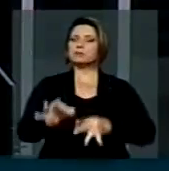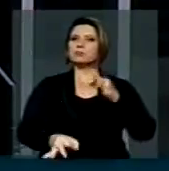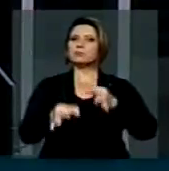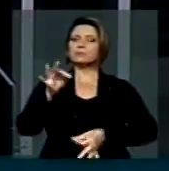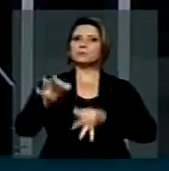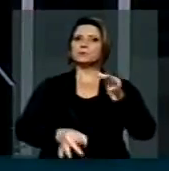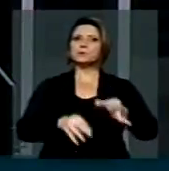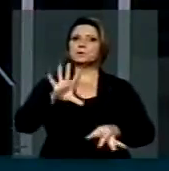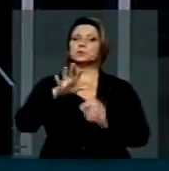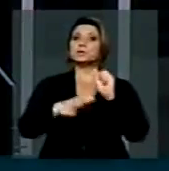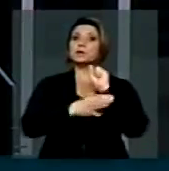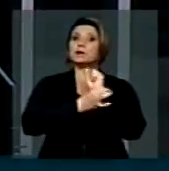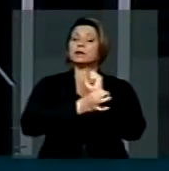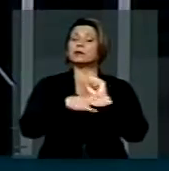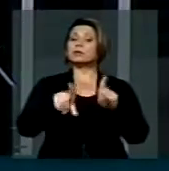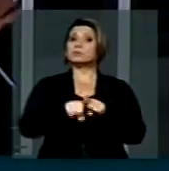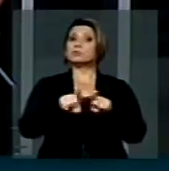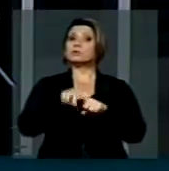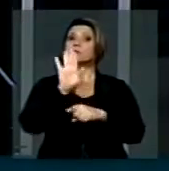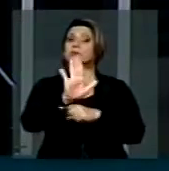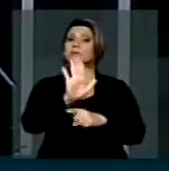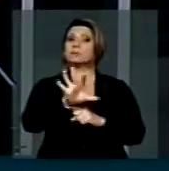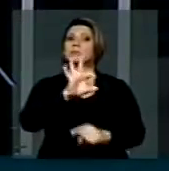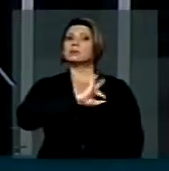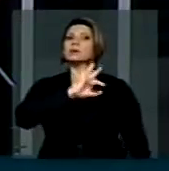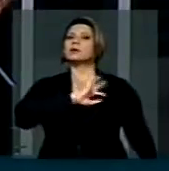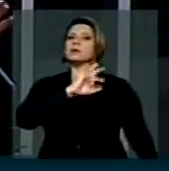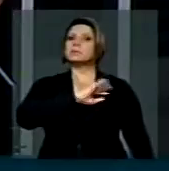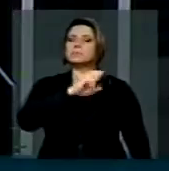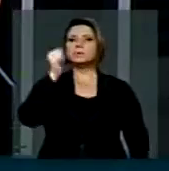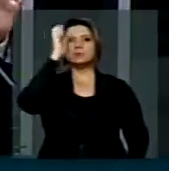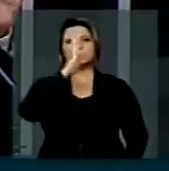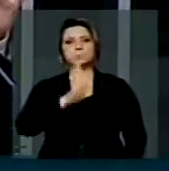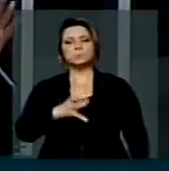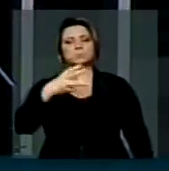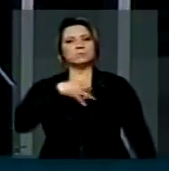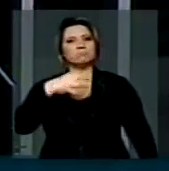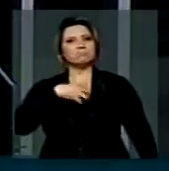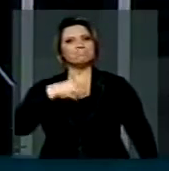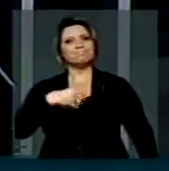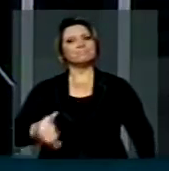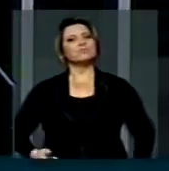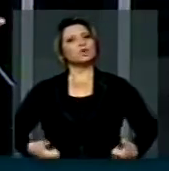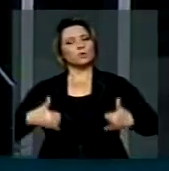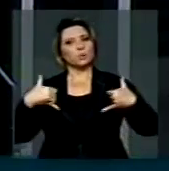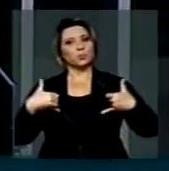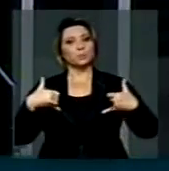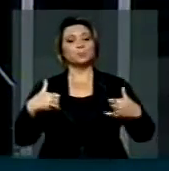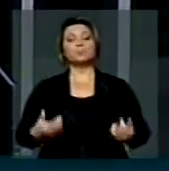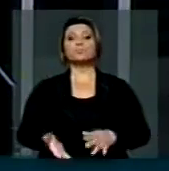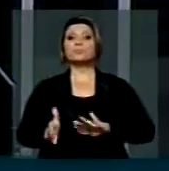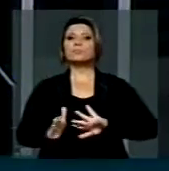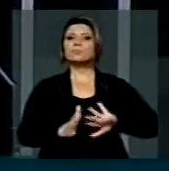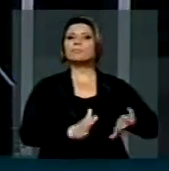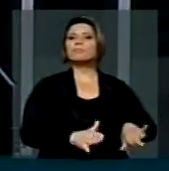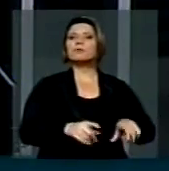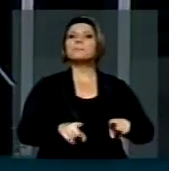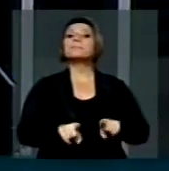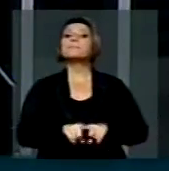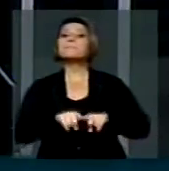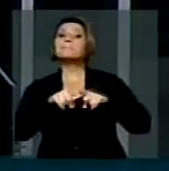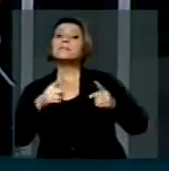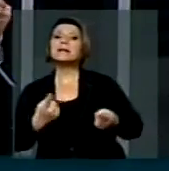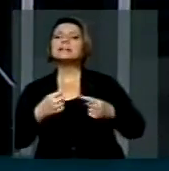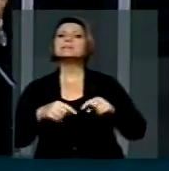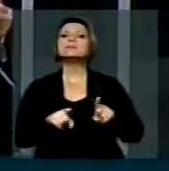Estado brasileiro, como é a Polícia Federal, motivo de orgulho para todos nós brasileiros. De outro lado, nós estamos